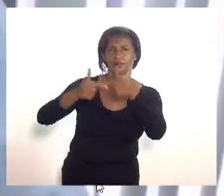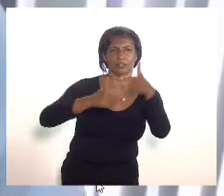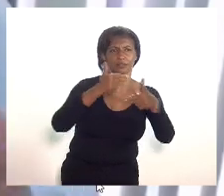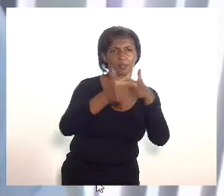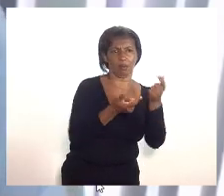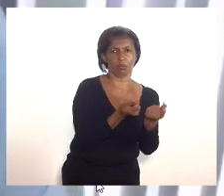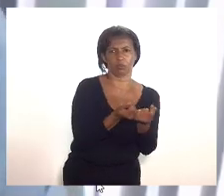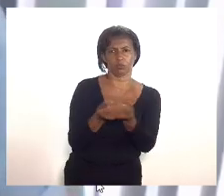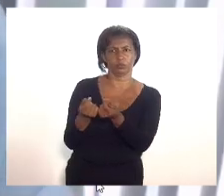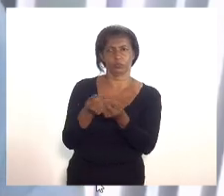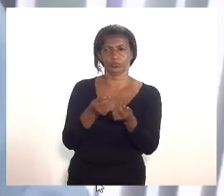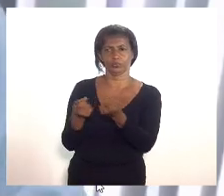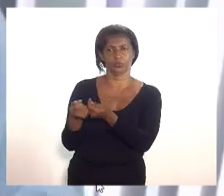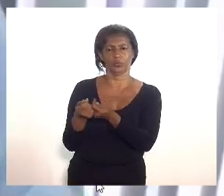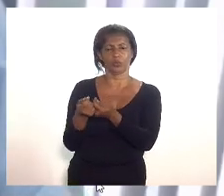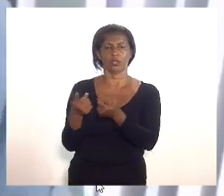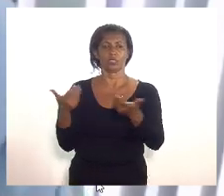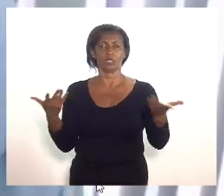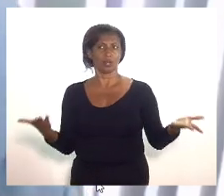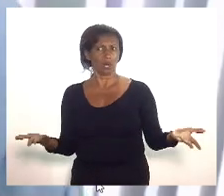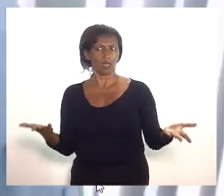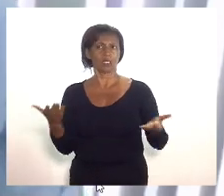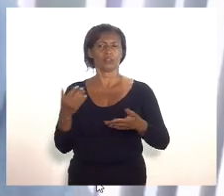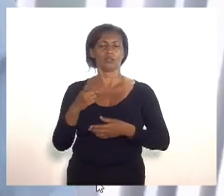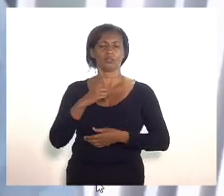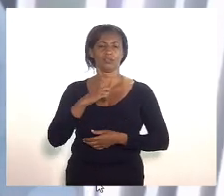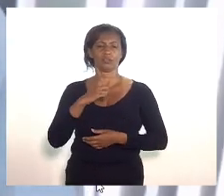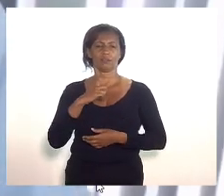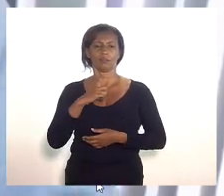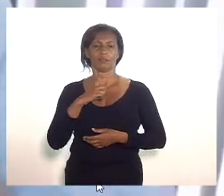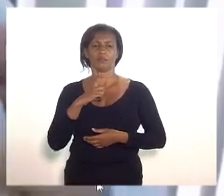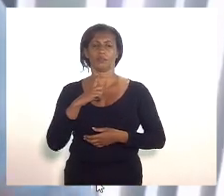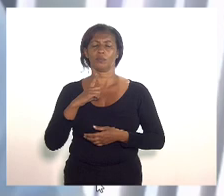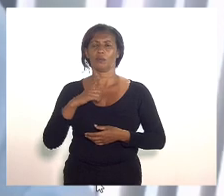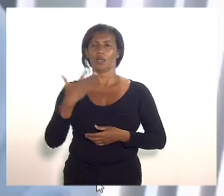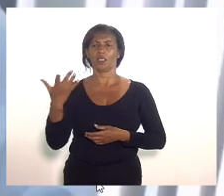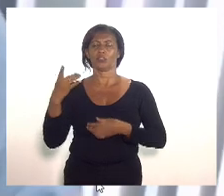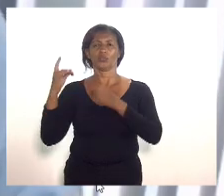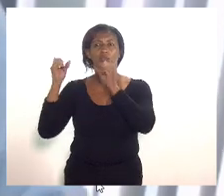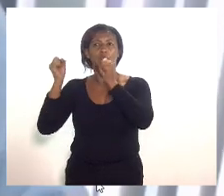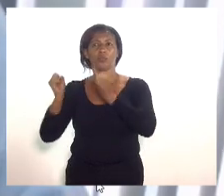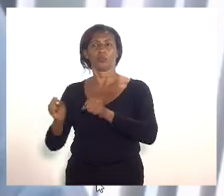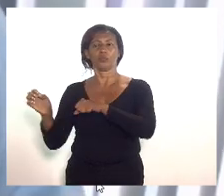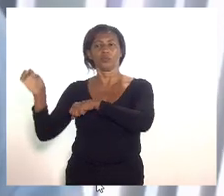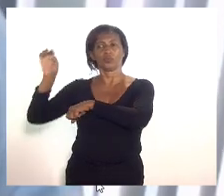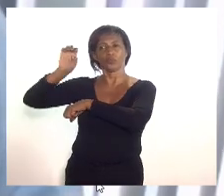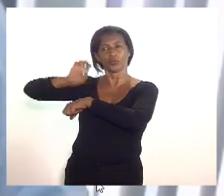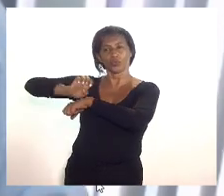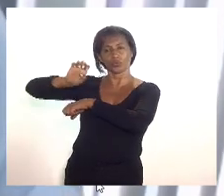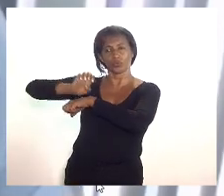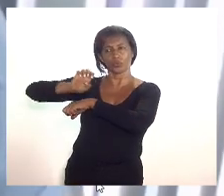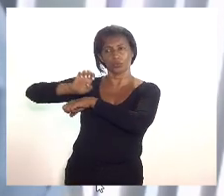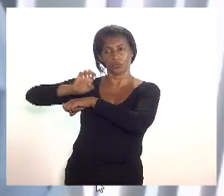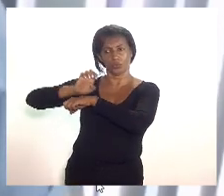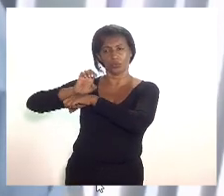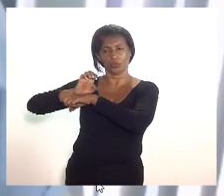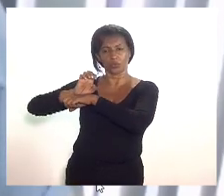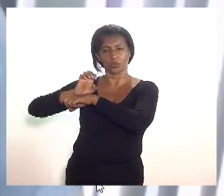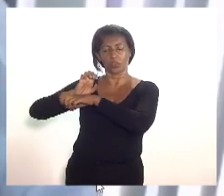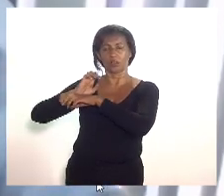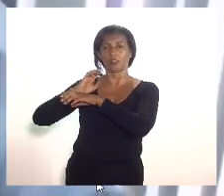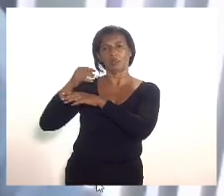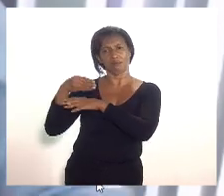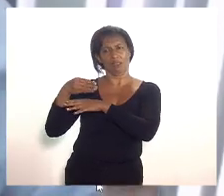evidentemente que isso pressupõe também por parte do poder do Estado que implementa essas